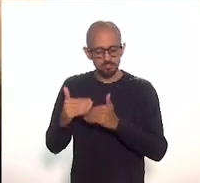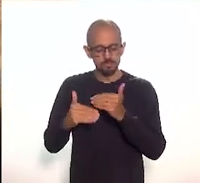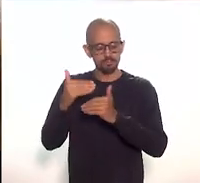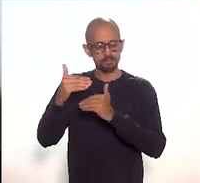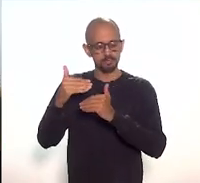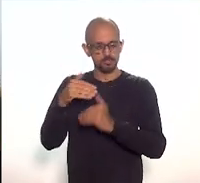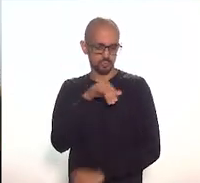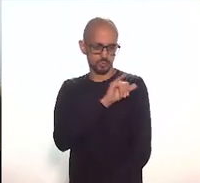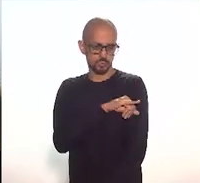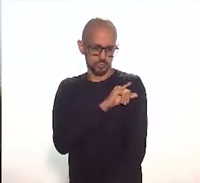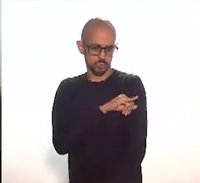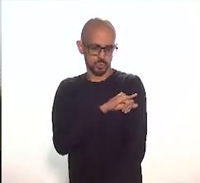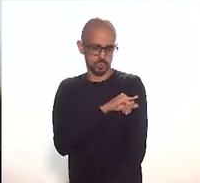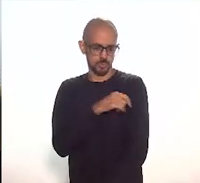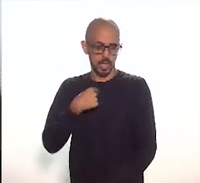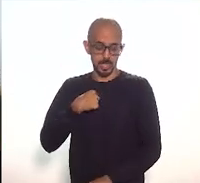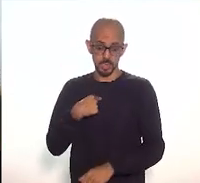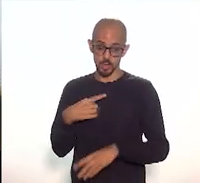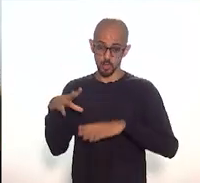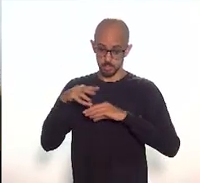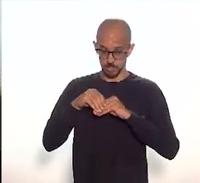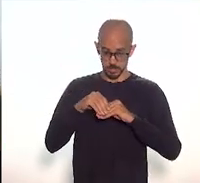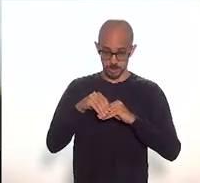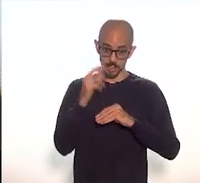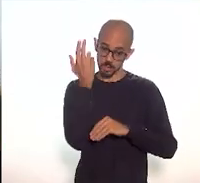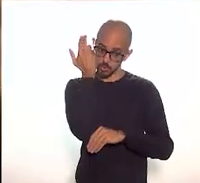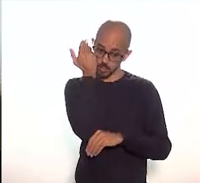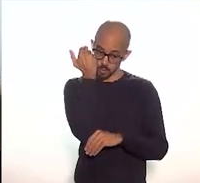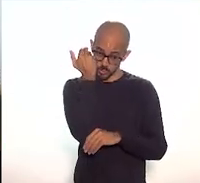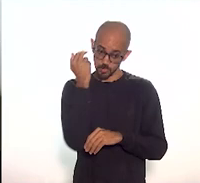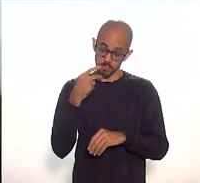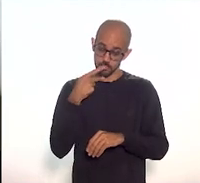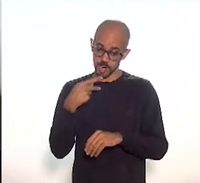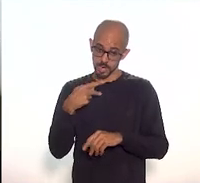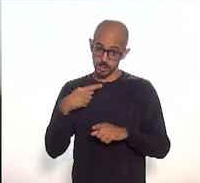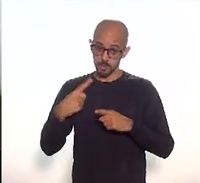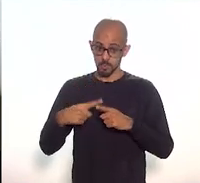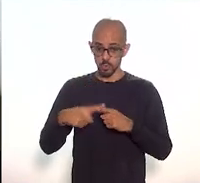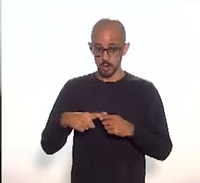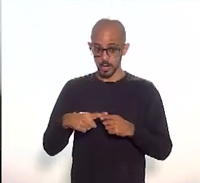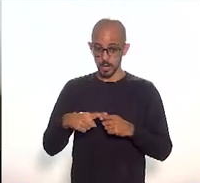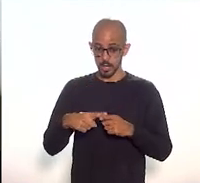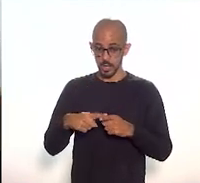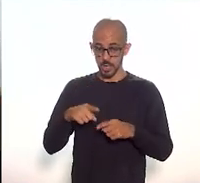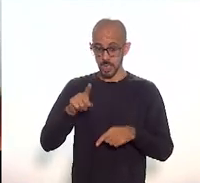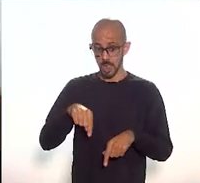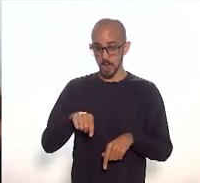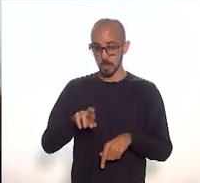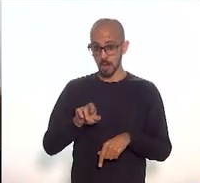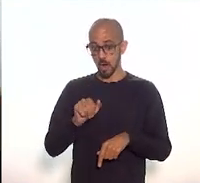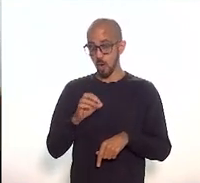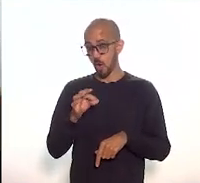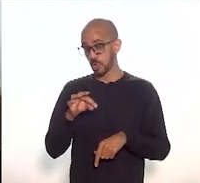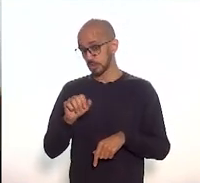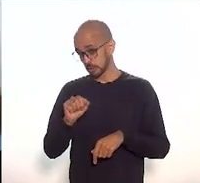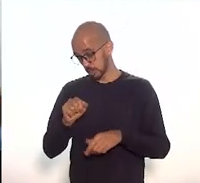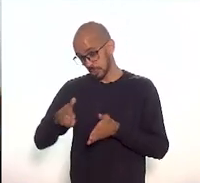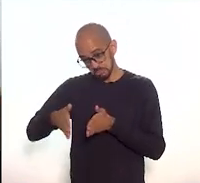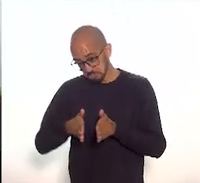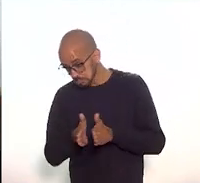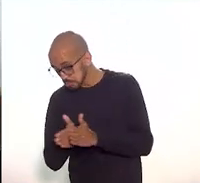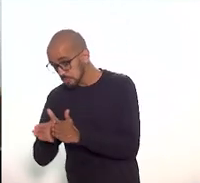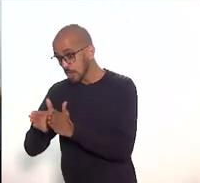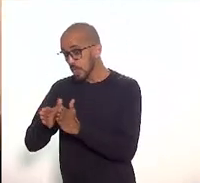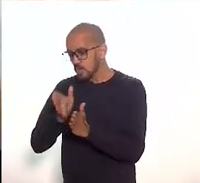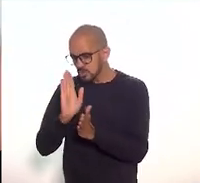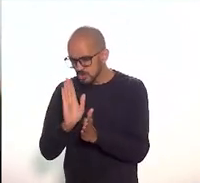completava o deputado Heliomar Coelho. E por que é um circuito que tantas vezes eu já fiz com a TV Alérgica, e levantamos